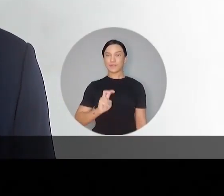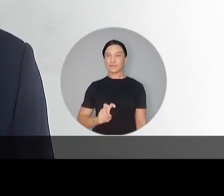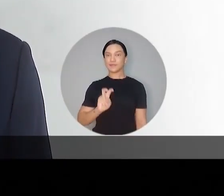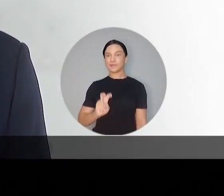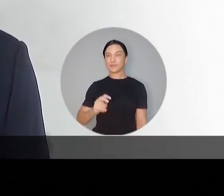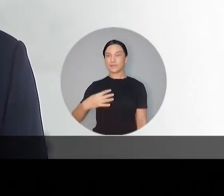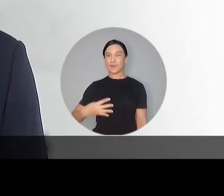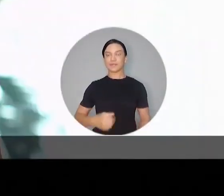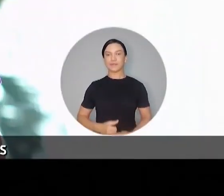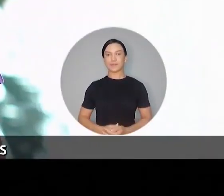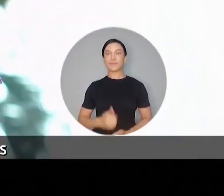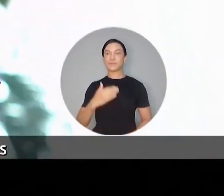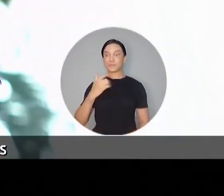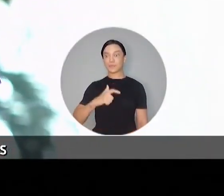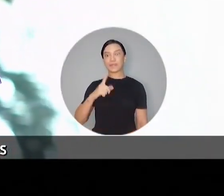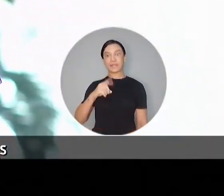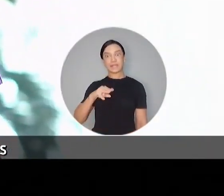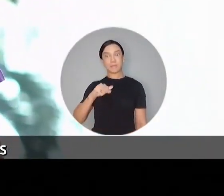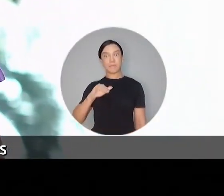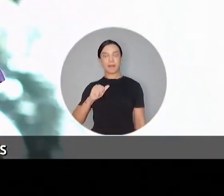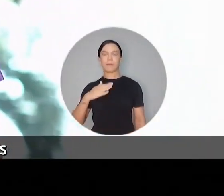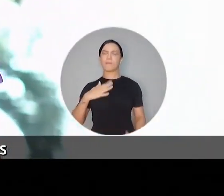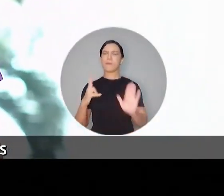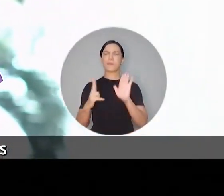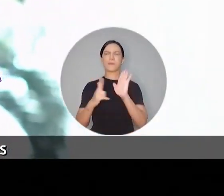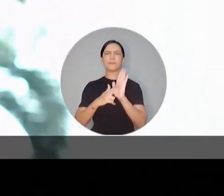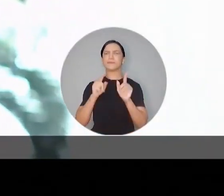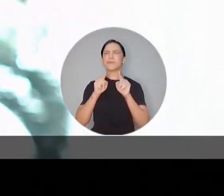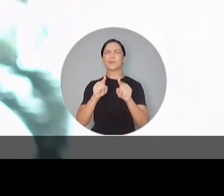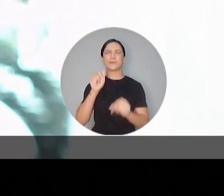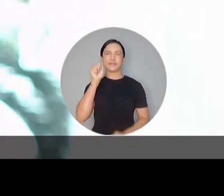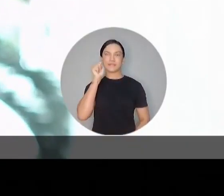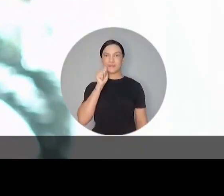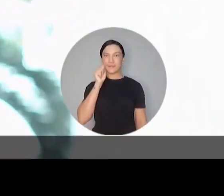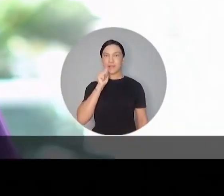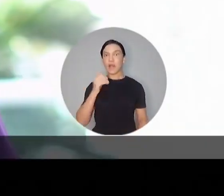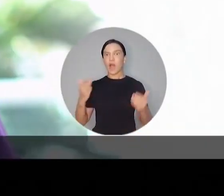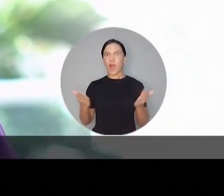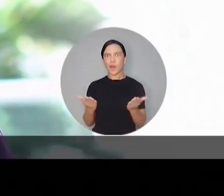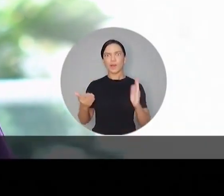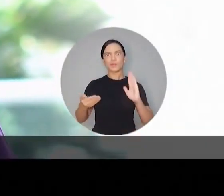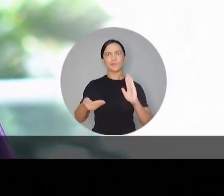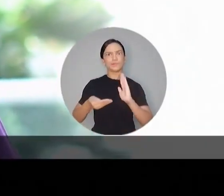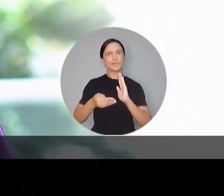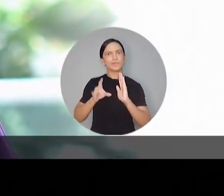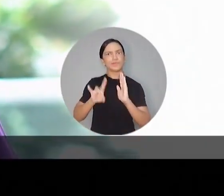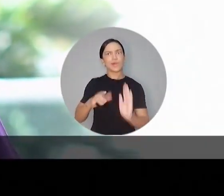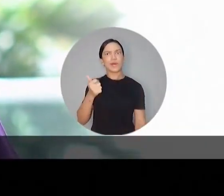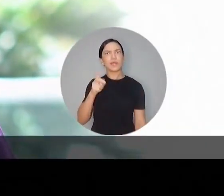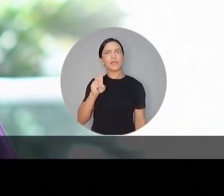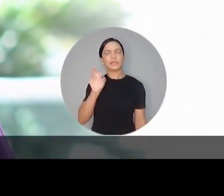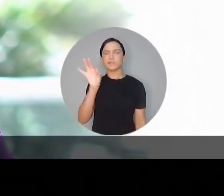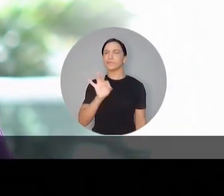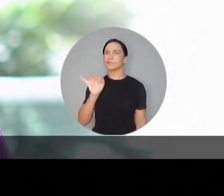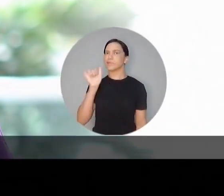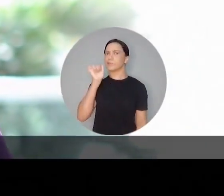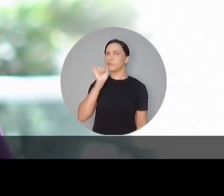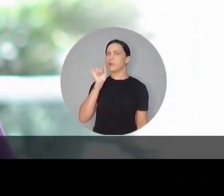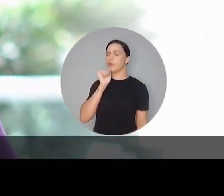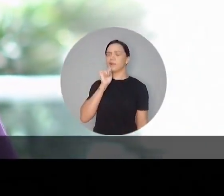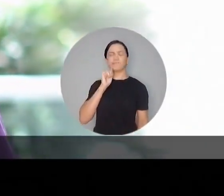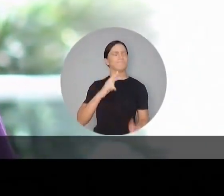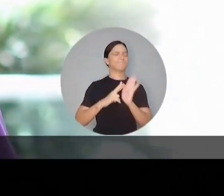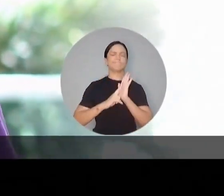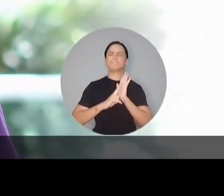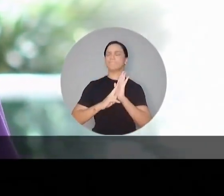45, 5, 4. Sou Dani Maia e um dos meus compromissos é com você, mulher. Hoje na Câmara de Deputados, apenas 15% são